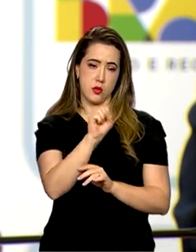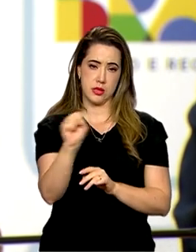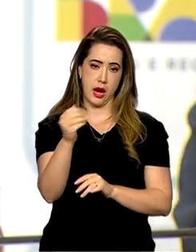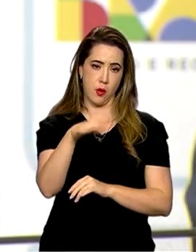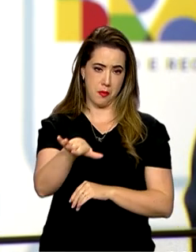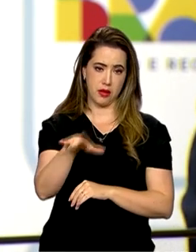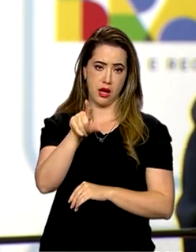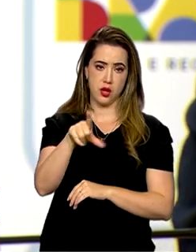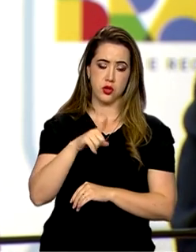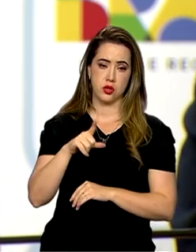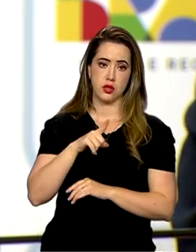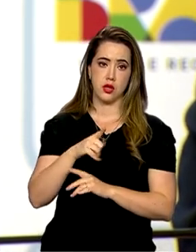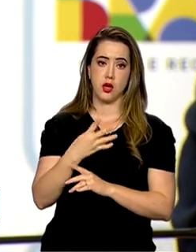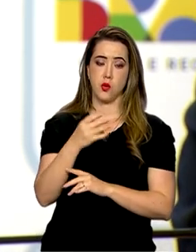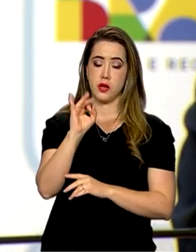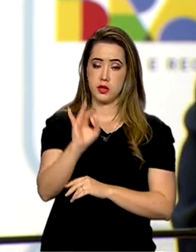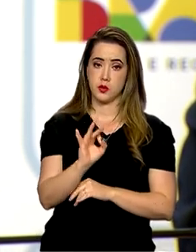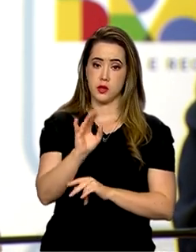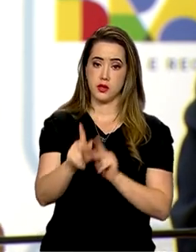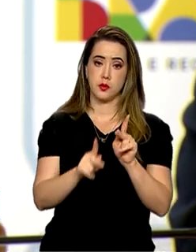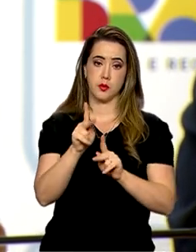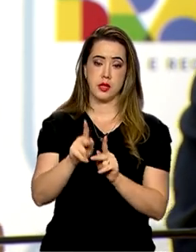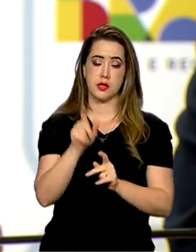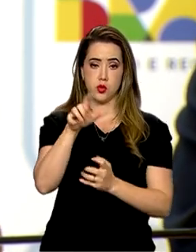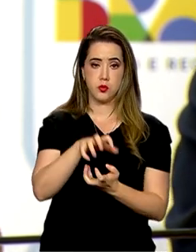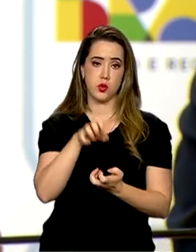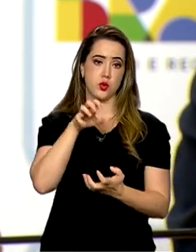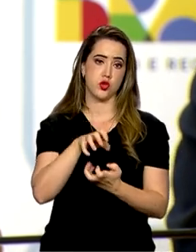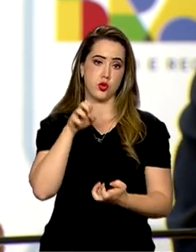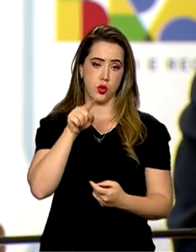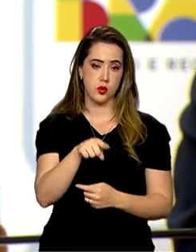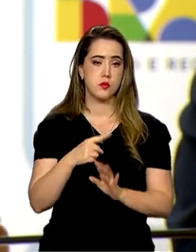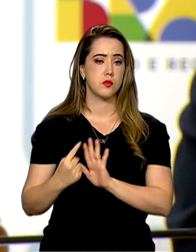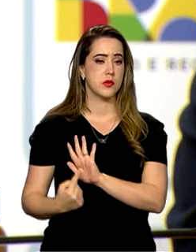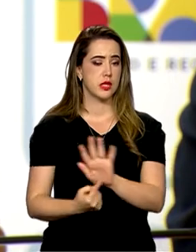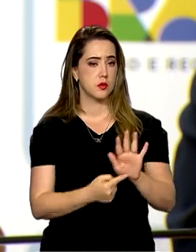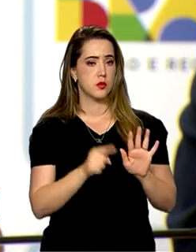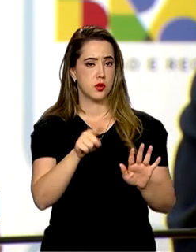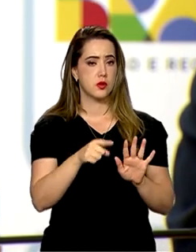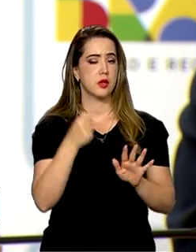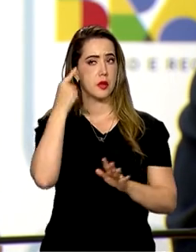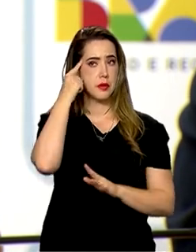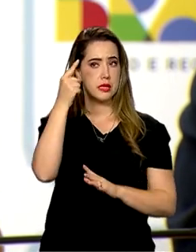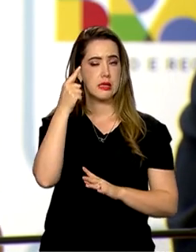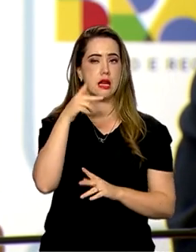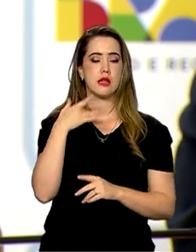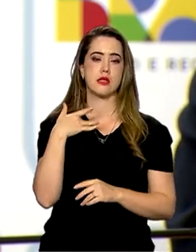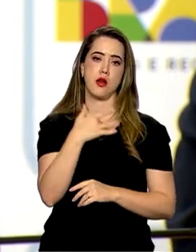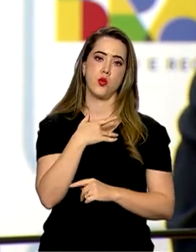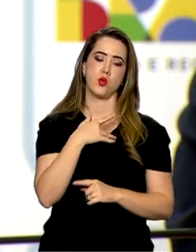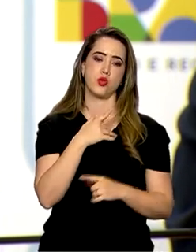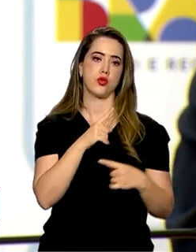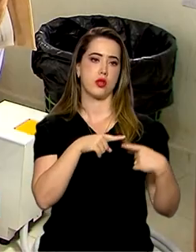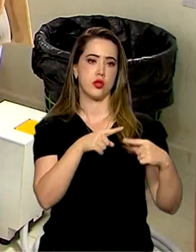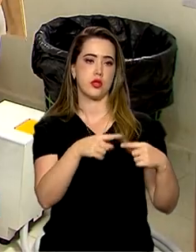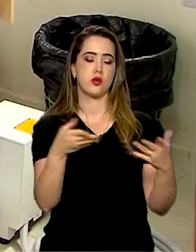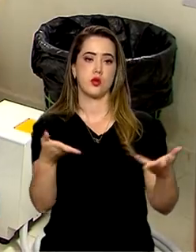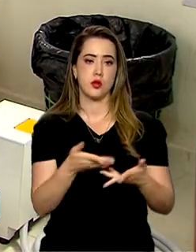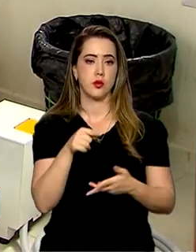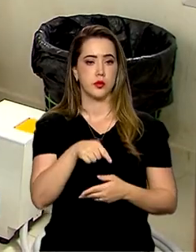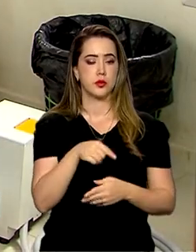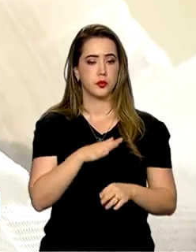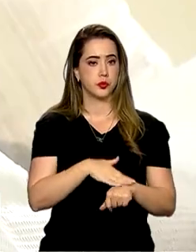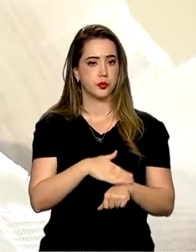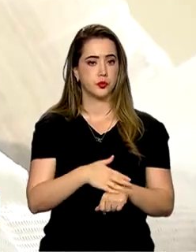de idosos. Mas isso mostra que a hora de pensar a saúde de todas as gerações é agora. Na